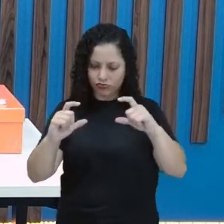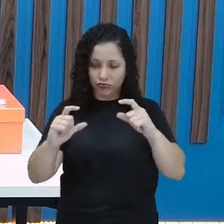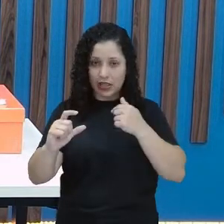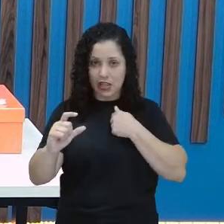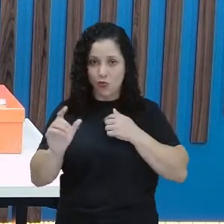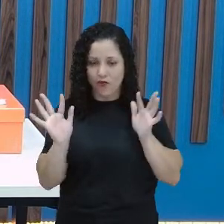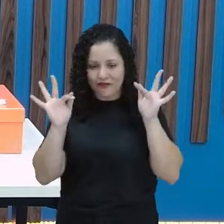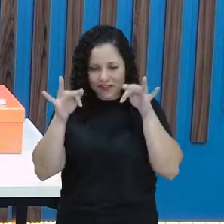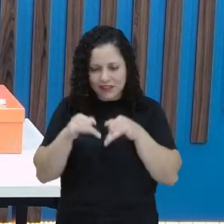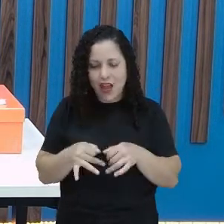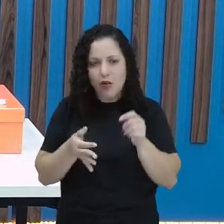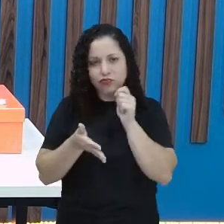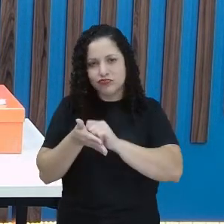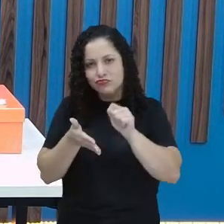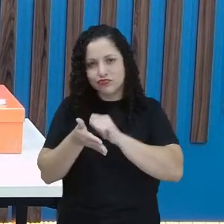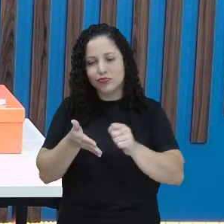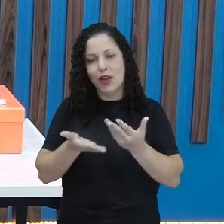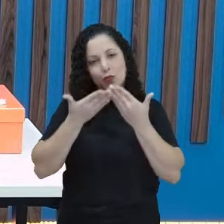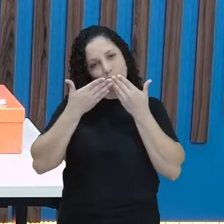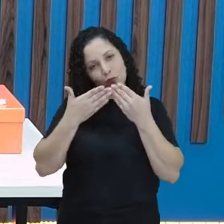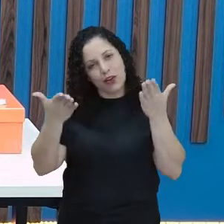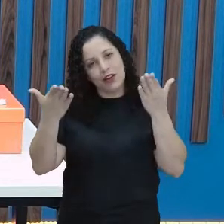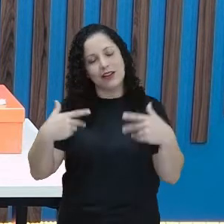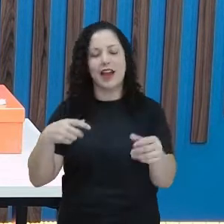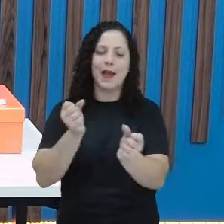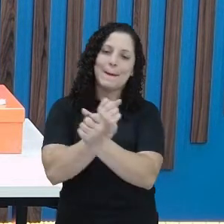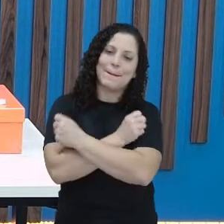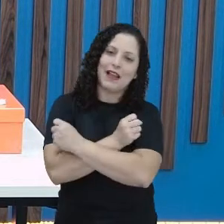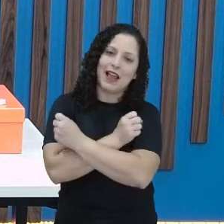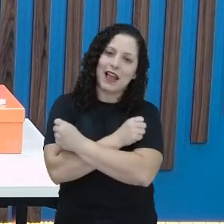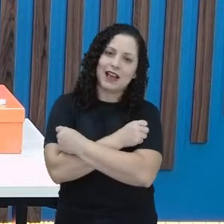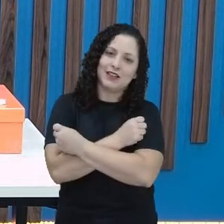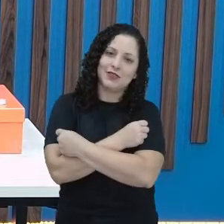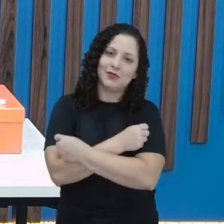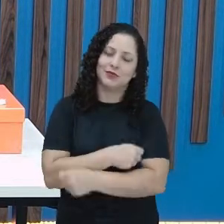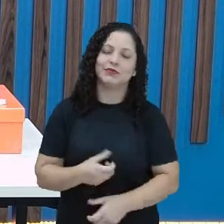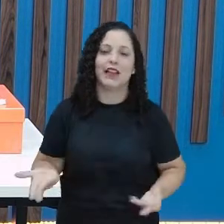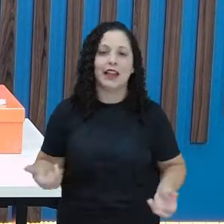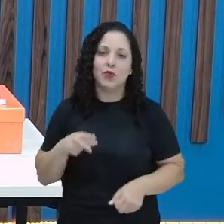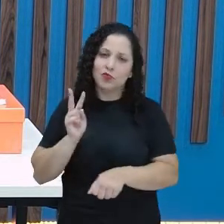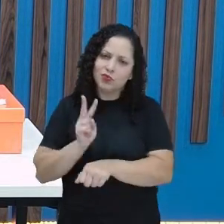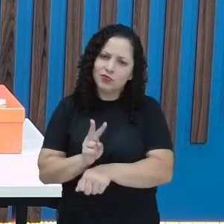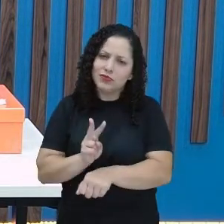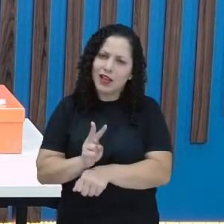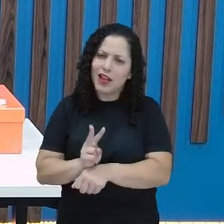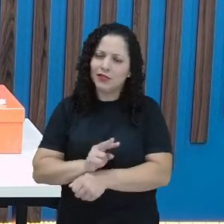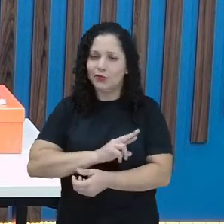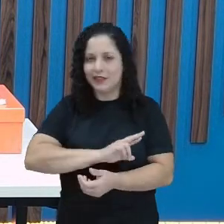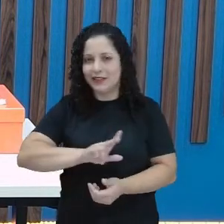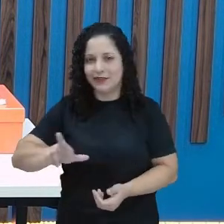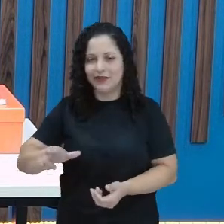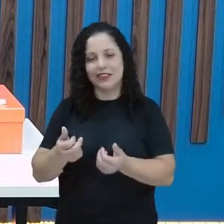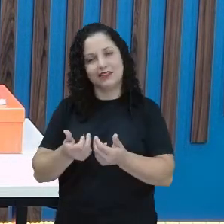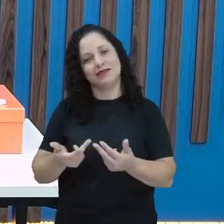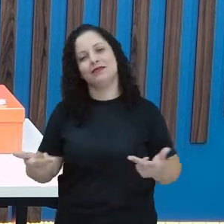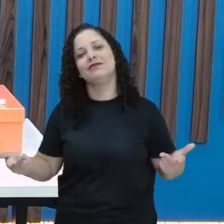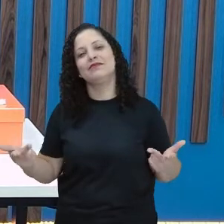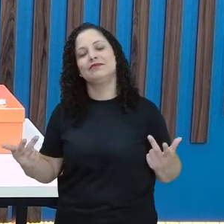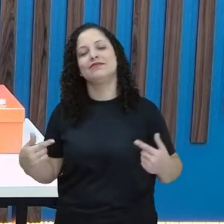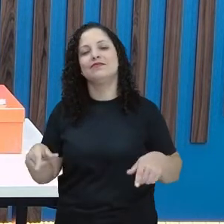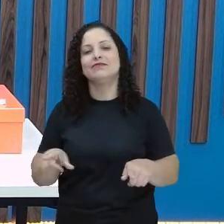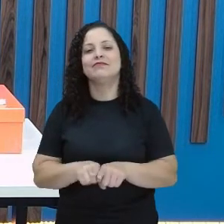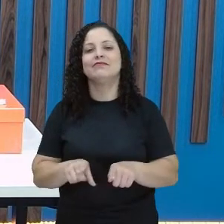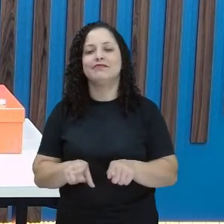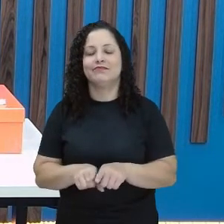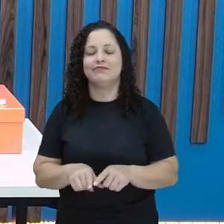me despedir, tá? Com um beijinho, com um abraço, com o se cuida, dentre outras coisas que eu posso escrever para me